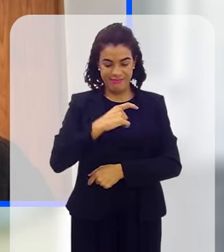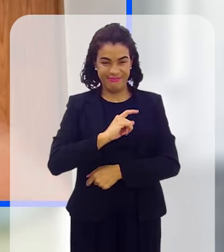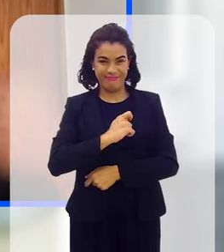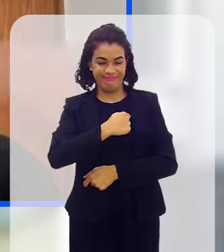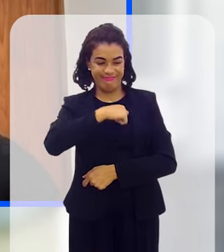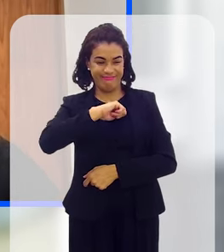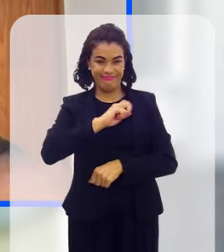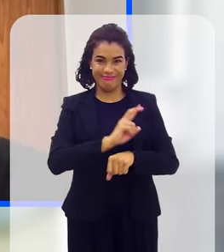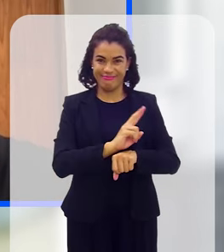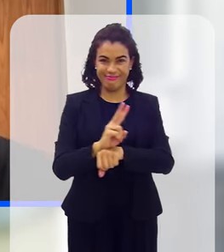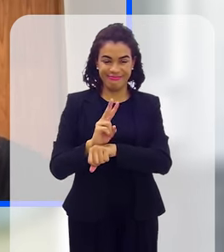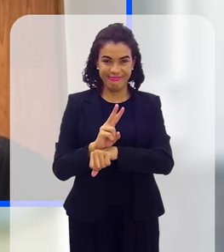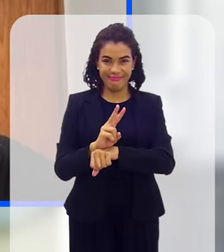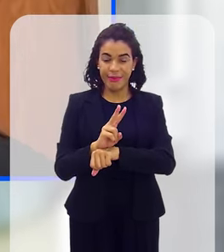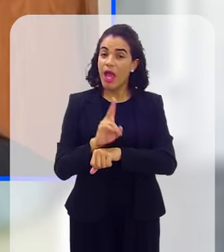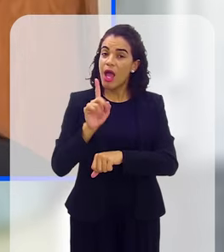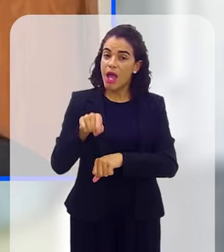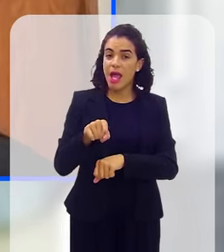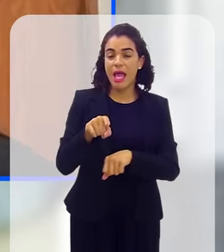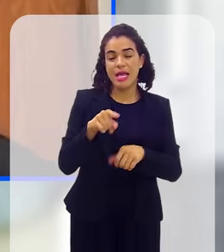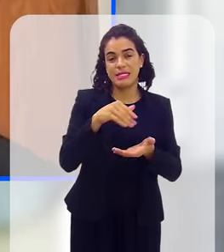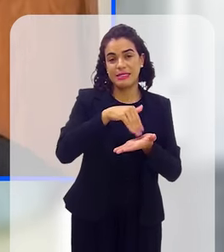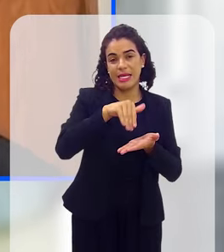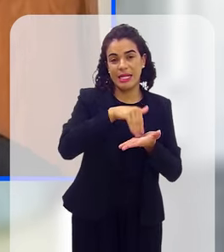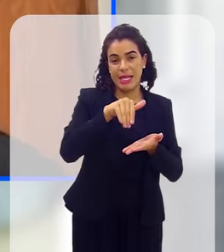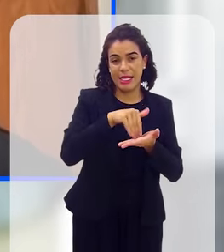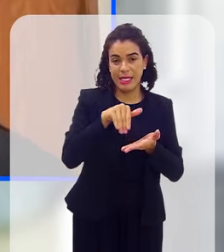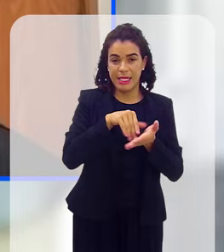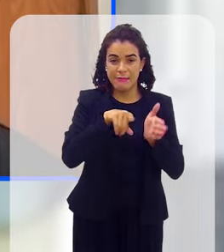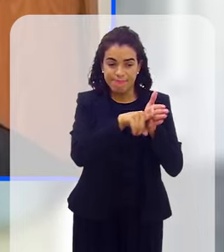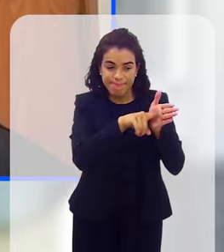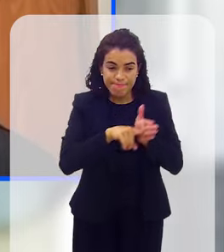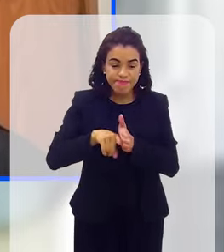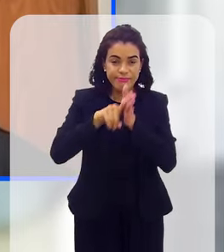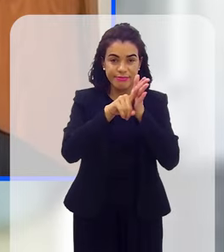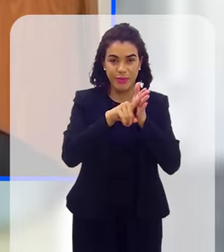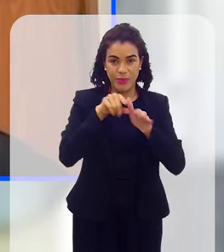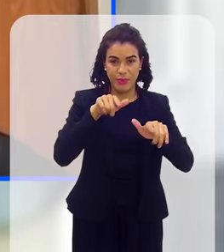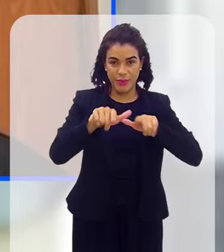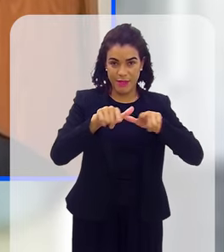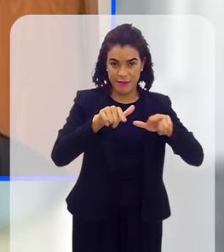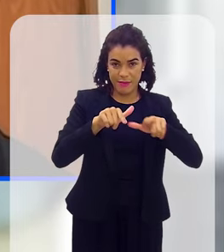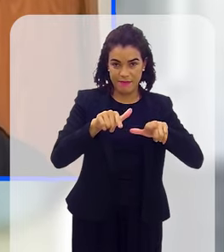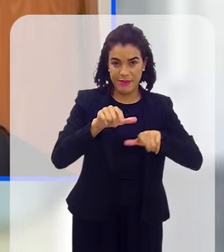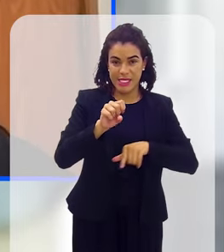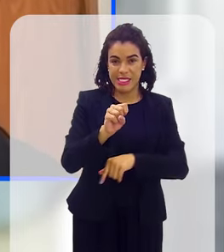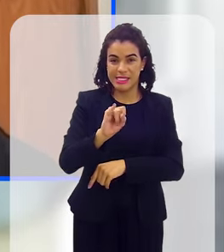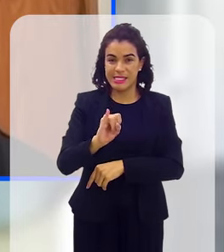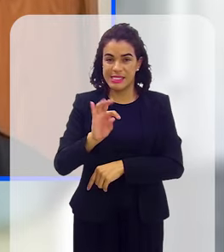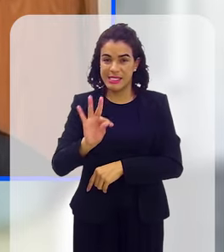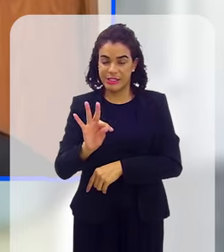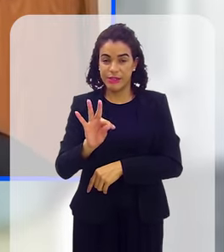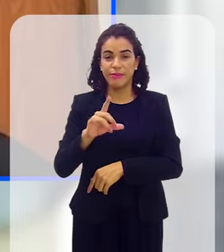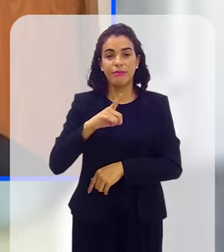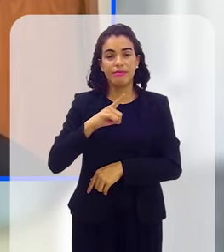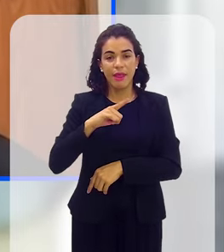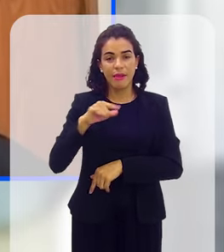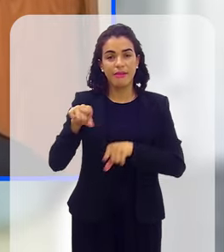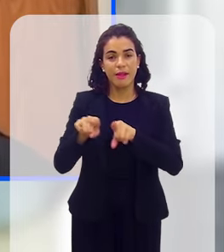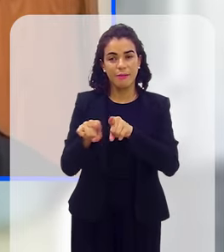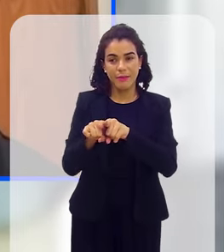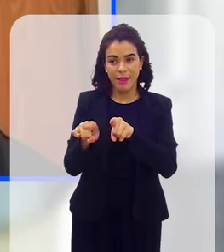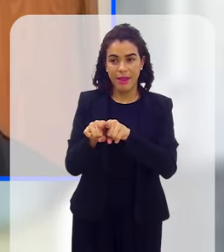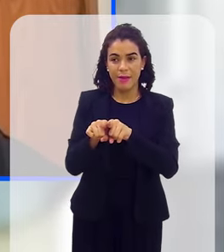vão para a CIT, que é a Secretaria de Inspeção do Trabalho. Abaixo da CIT existe a Divisão de Erradicação do Trabalho